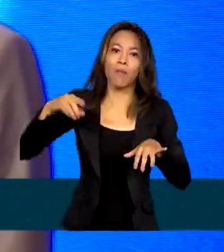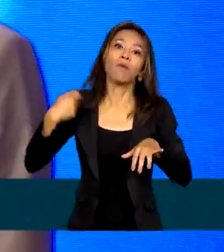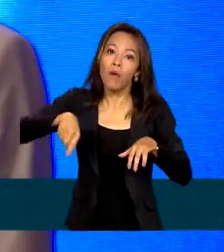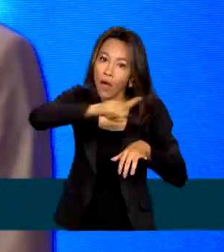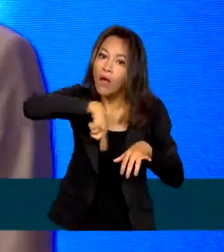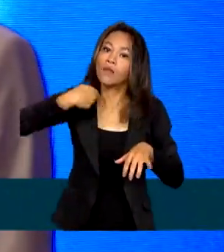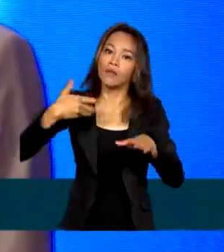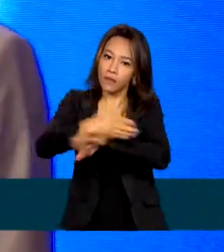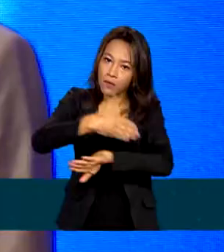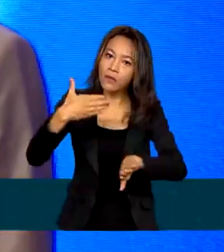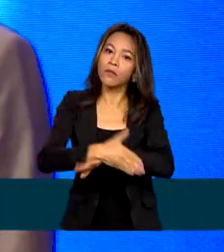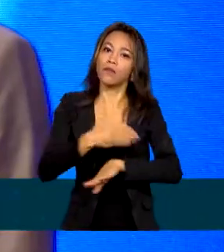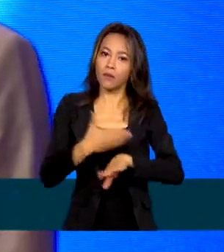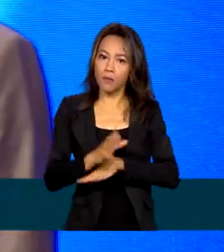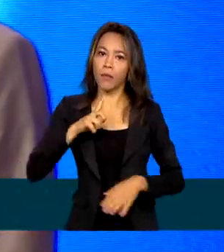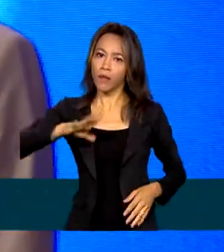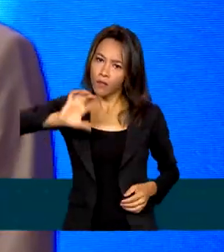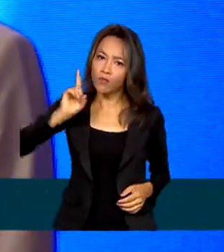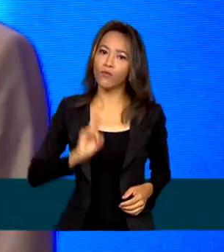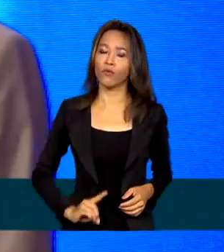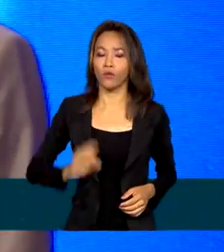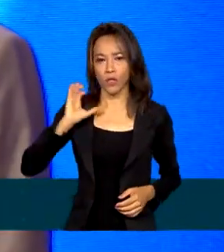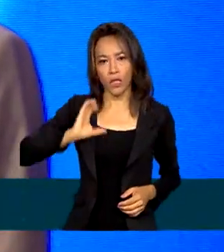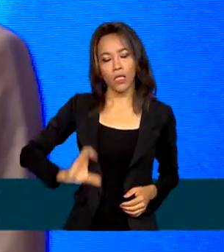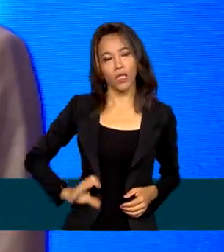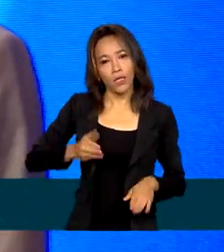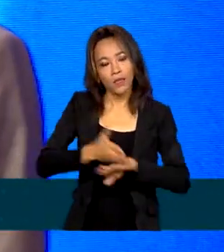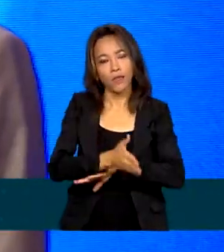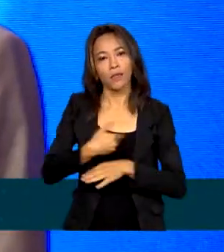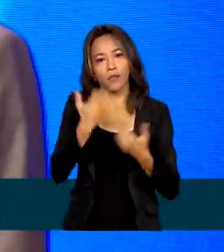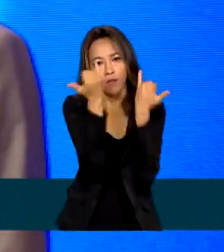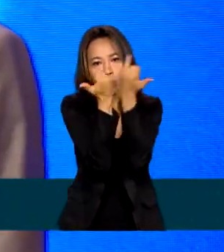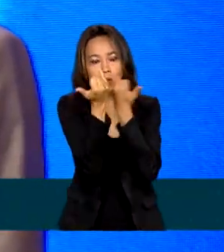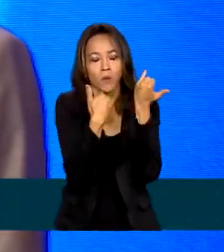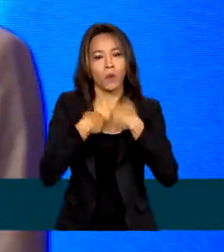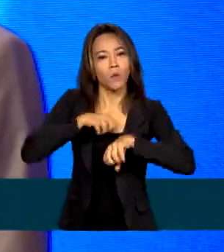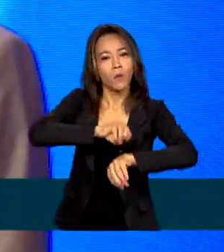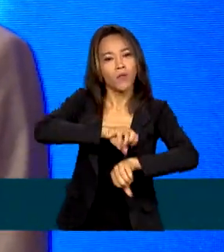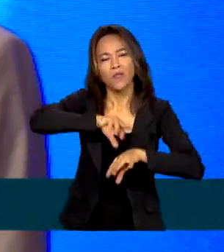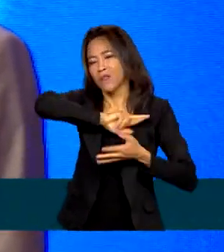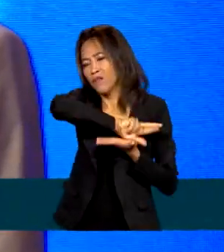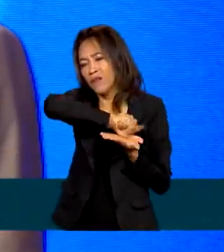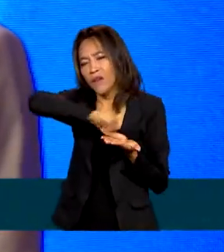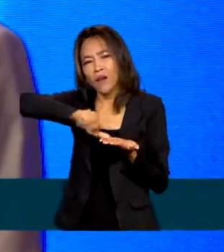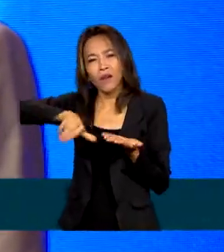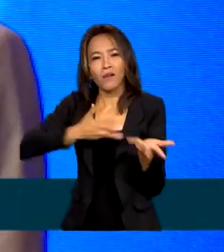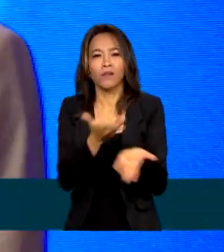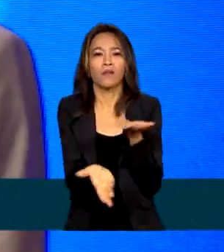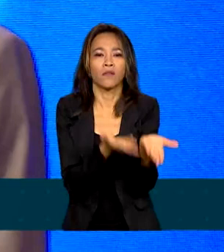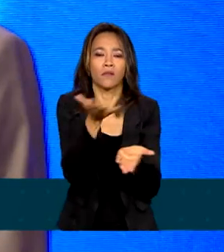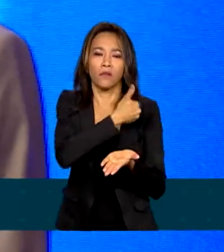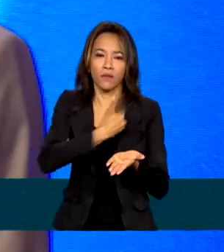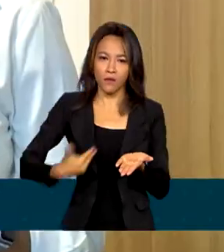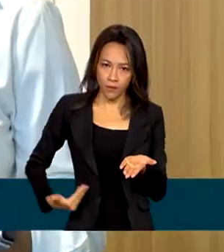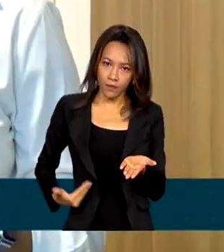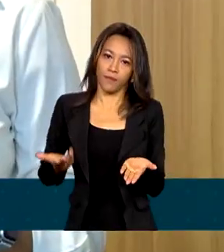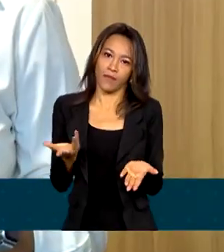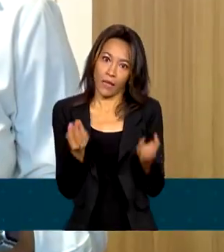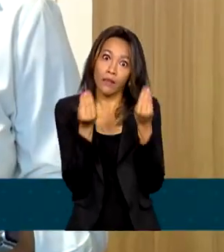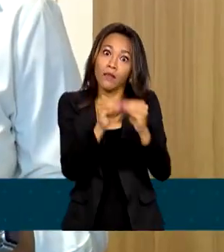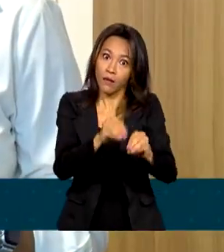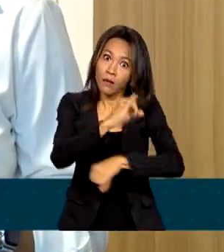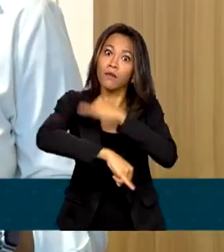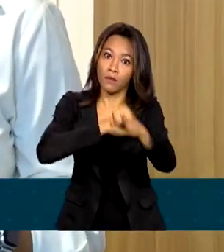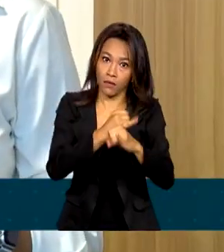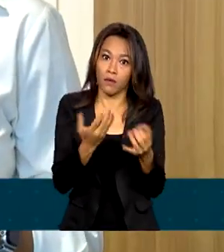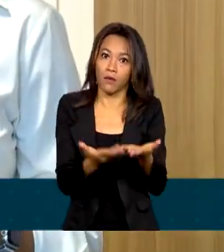para exercer a sua cidadania, para poder ter acesso à informação, à educação e todos os serviços públicos que cada vez estão mais presentes na rede. Entre